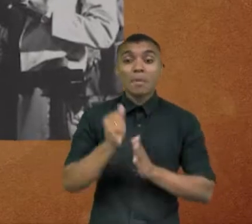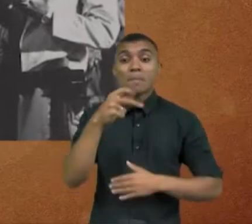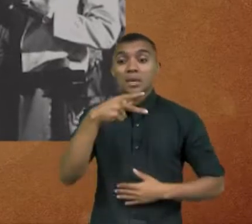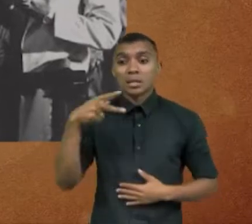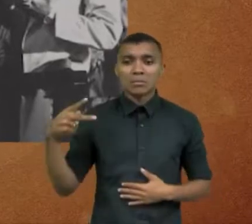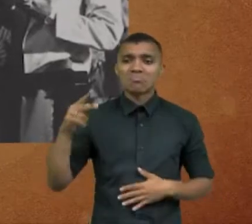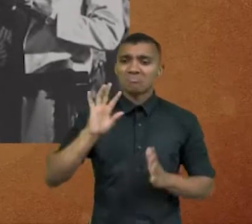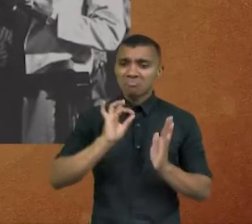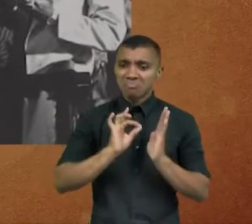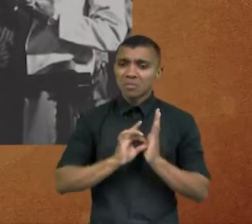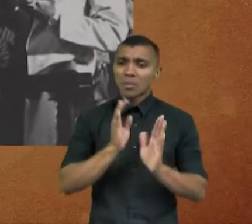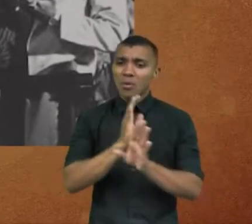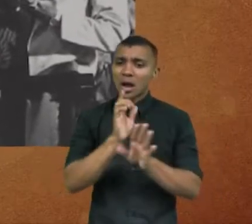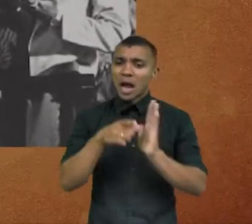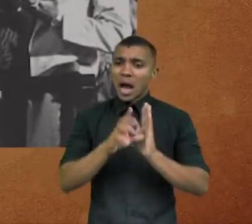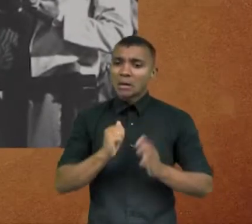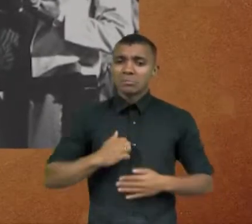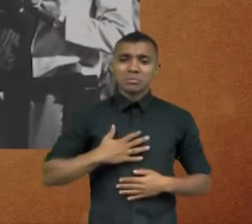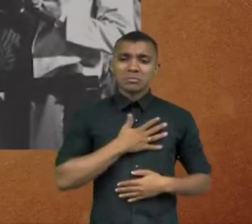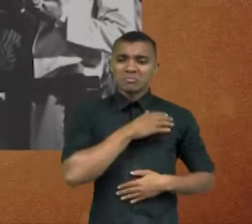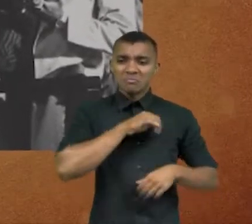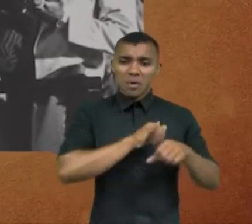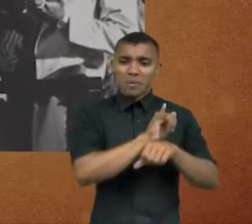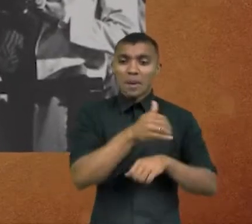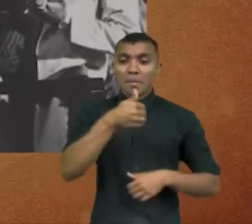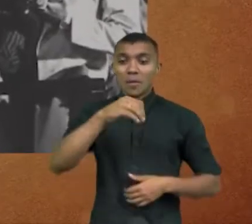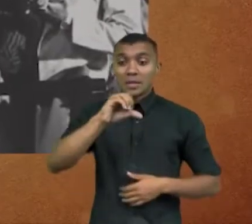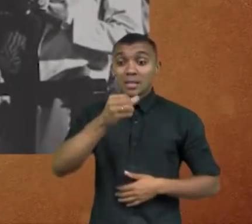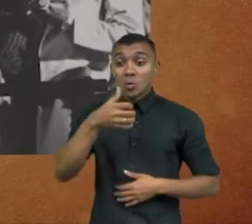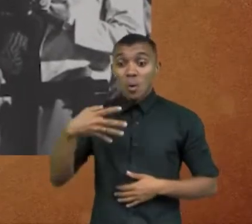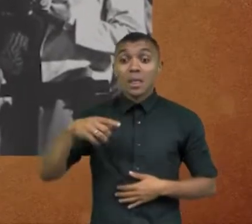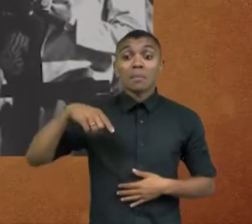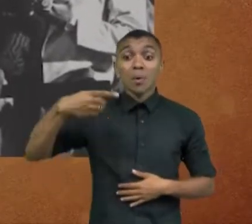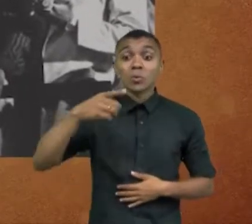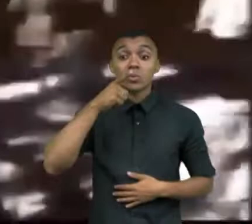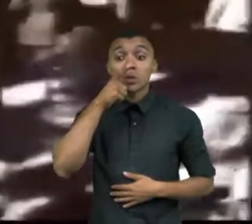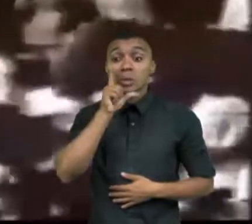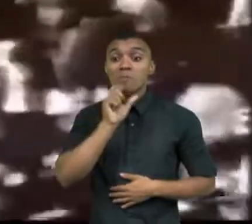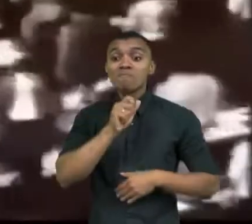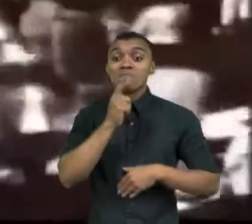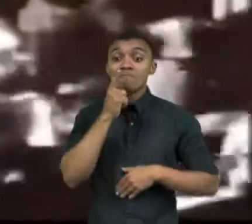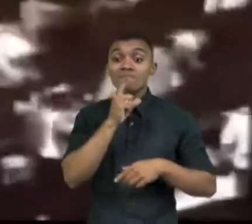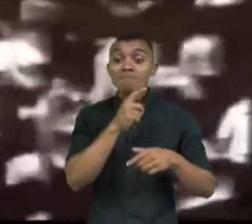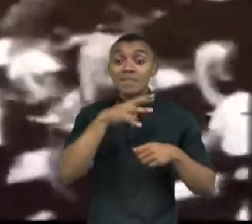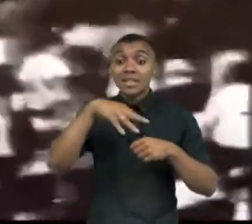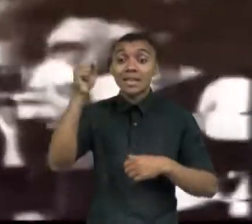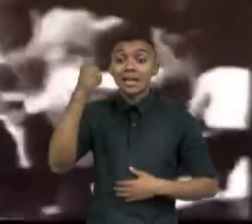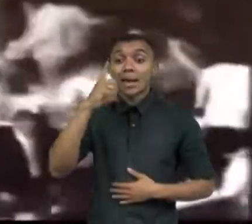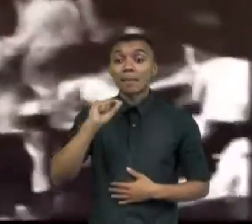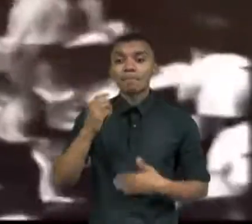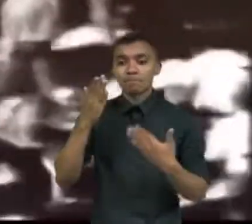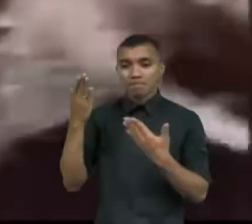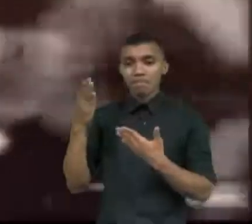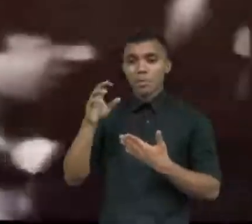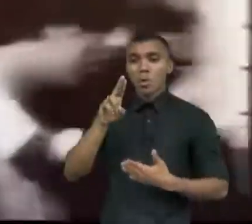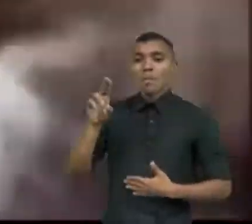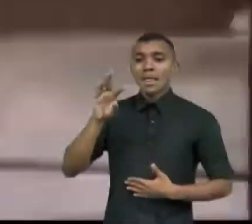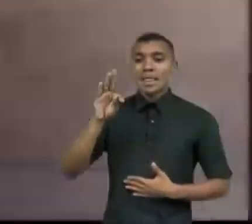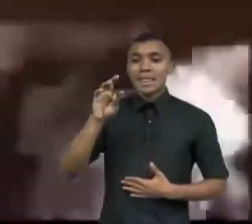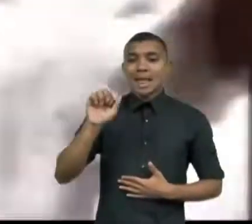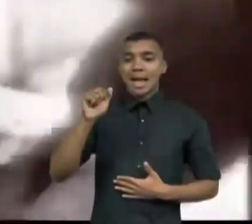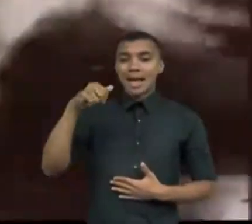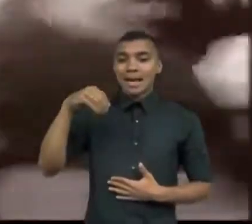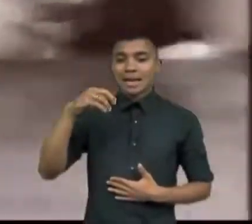após o golpe de 64, foi eleito. Tancredo Neves. Apesar de indireta, sua escolha